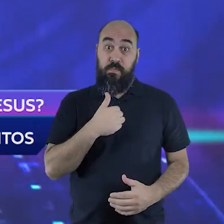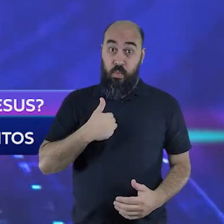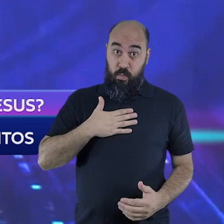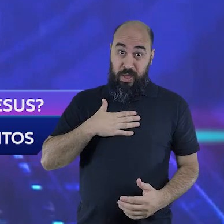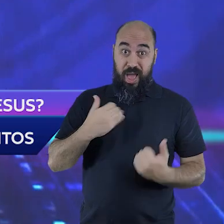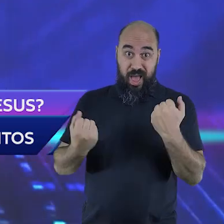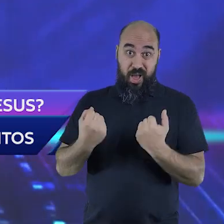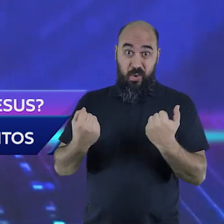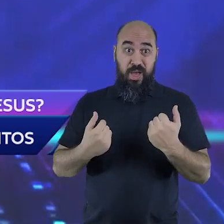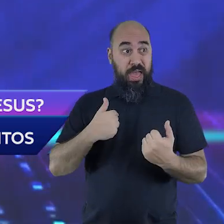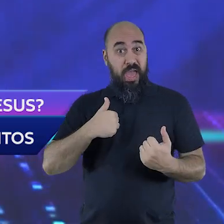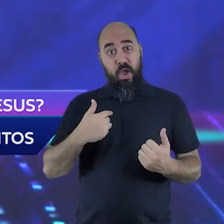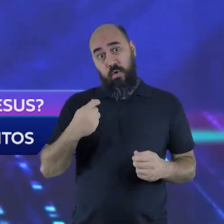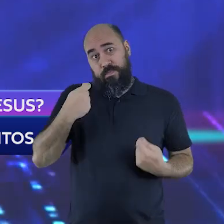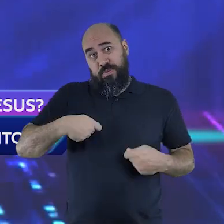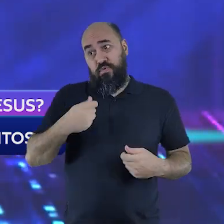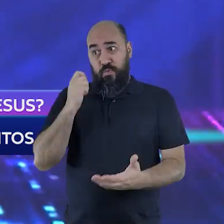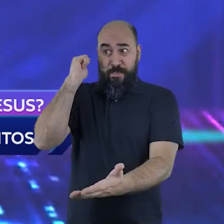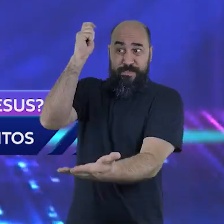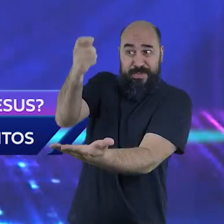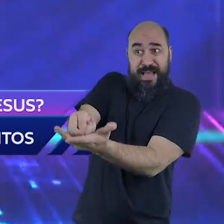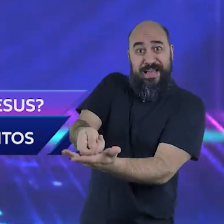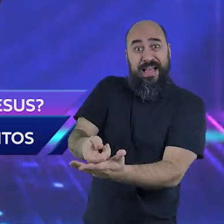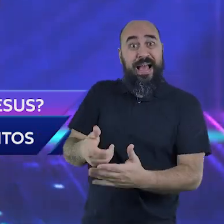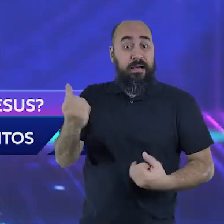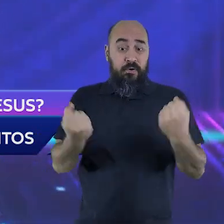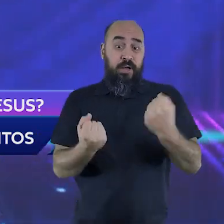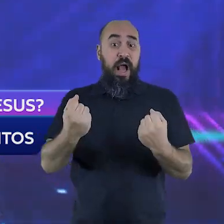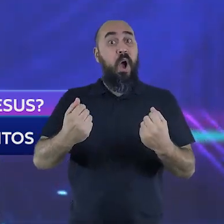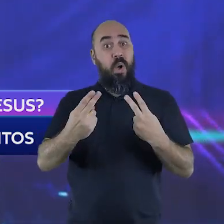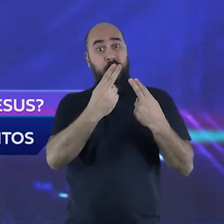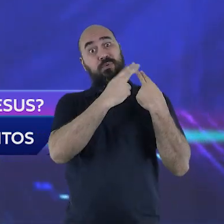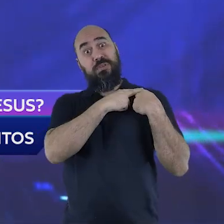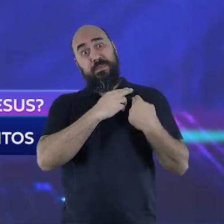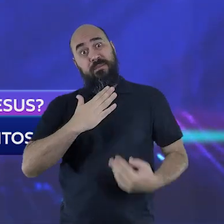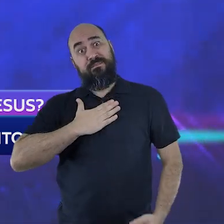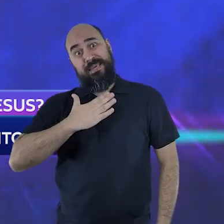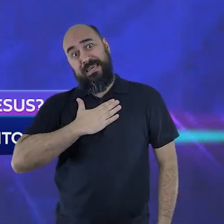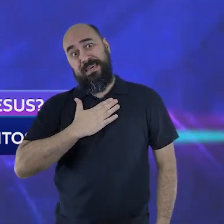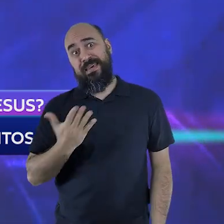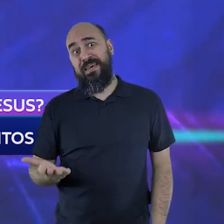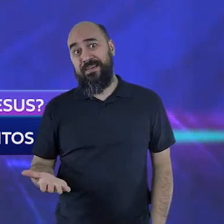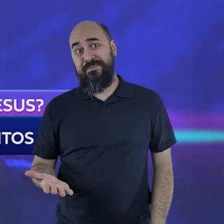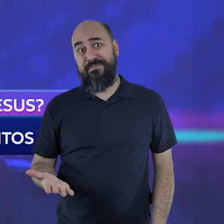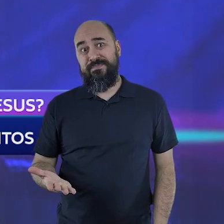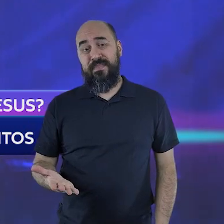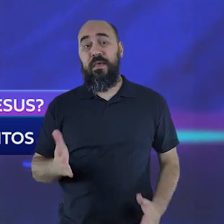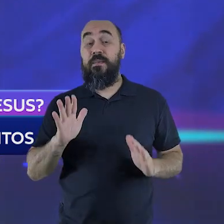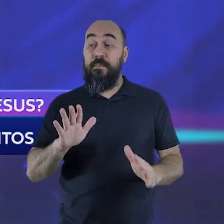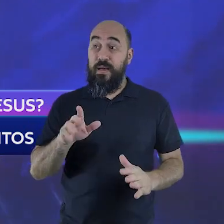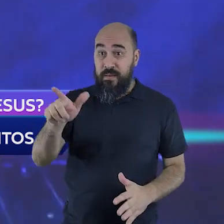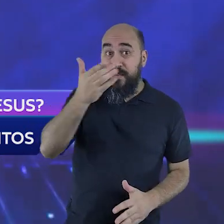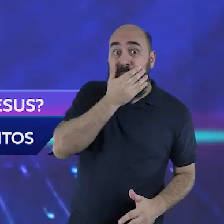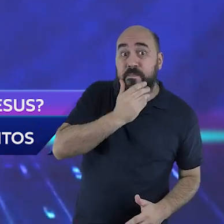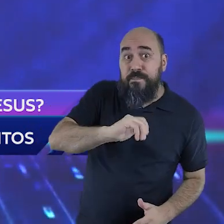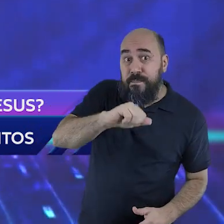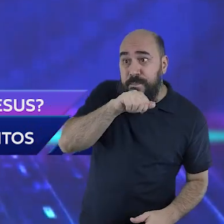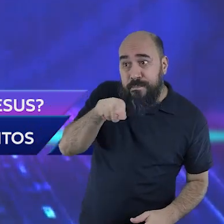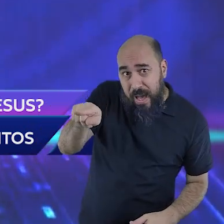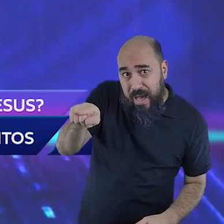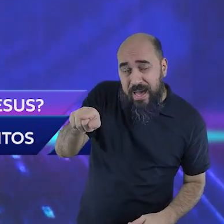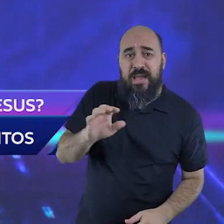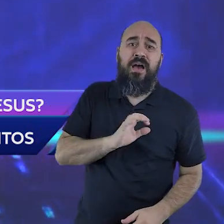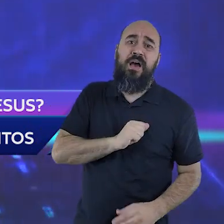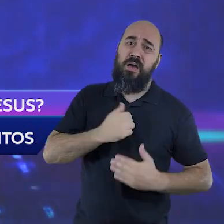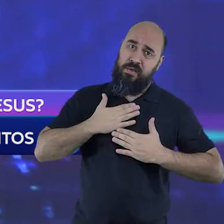naquele lugar? Eu deveria pagar porque estava sob minha responsabilidade aquele bem? Só que, por amor, meu pai me